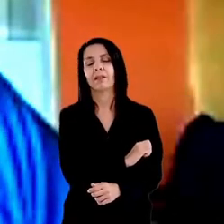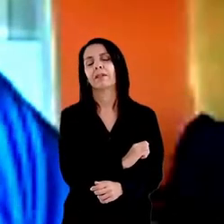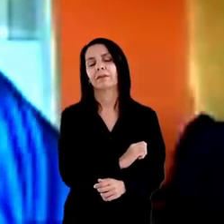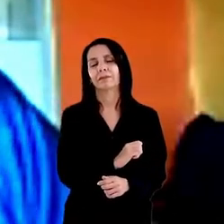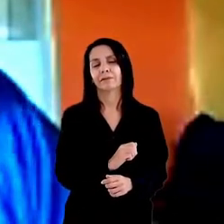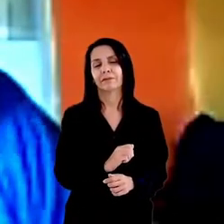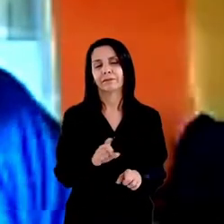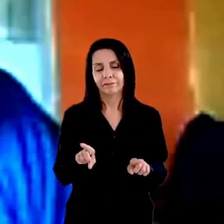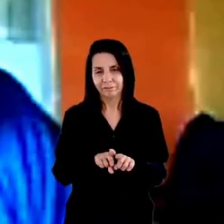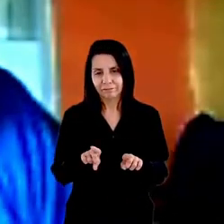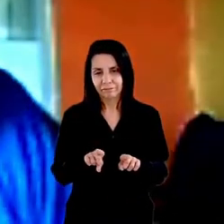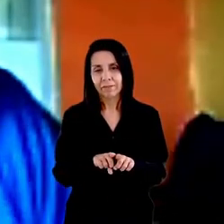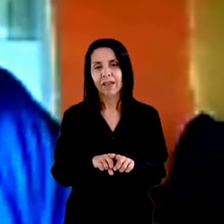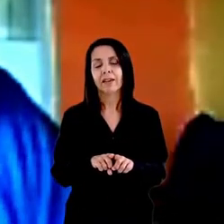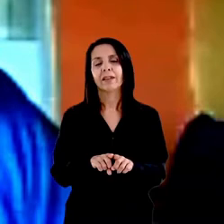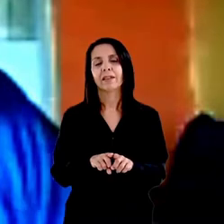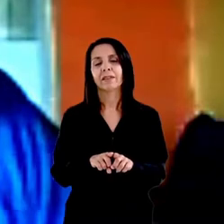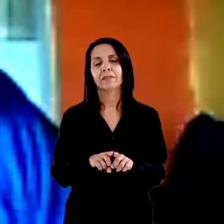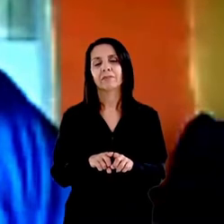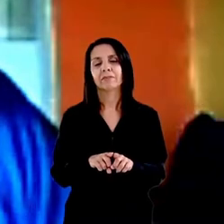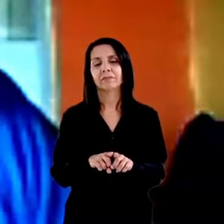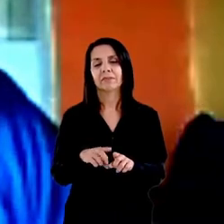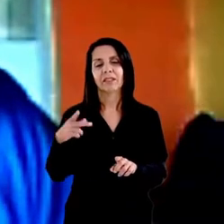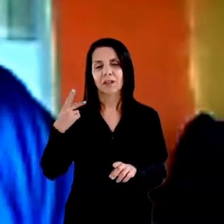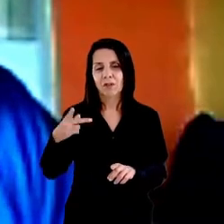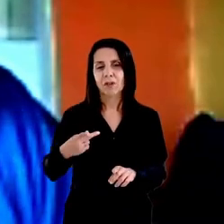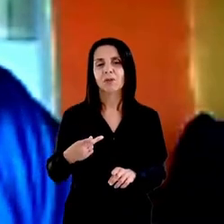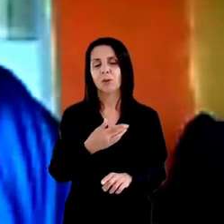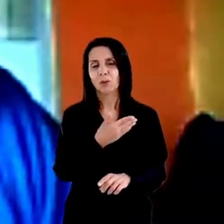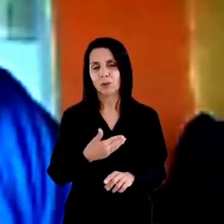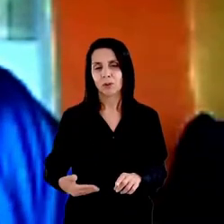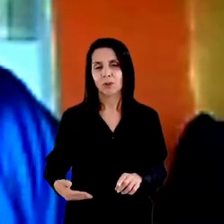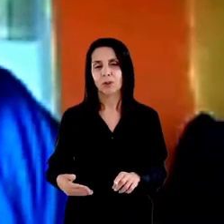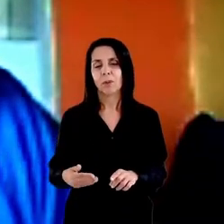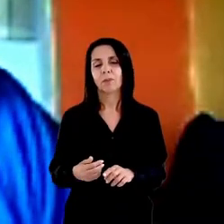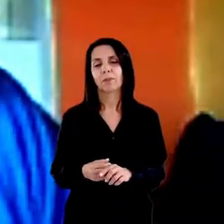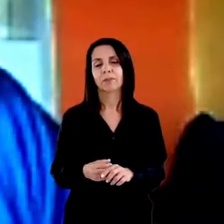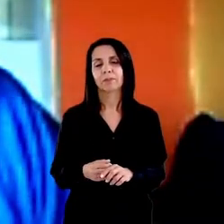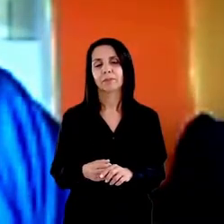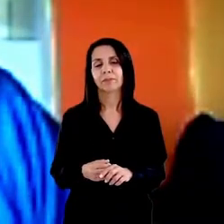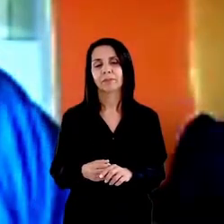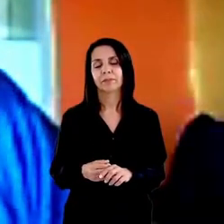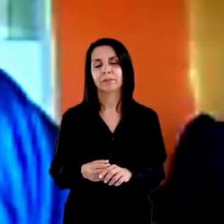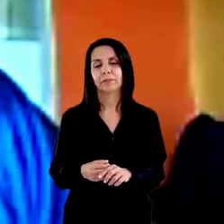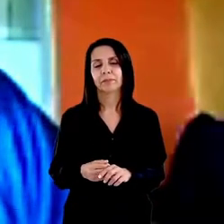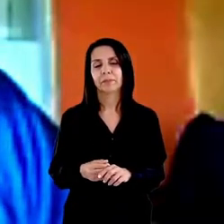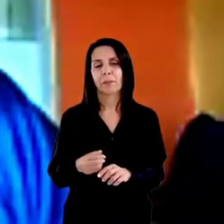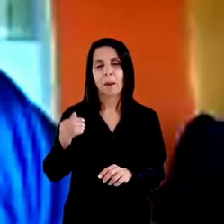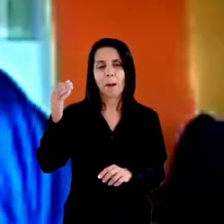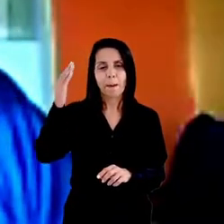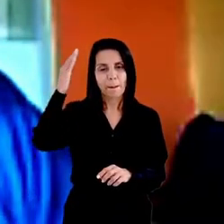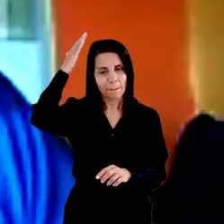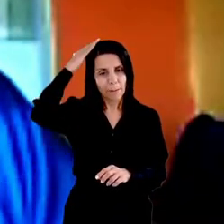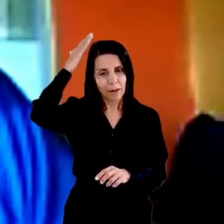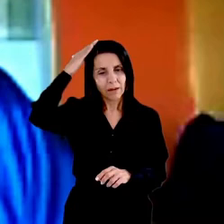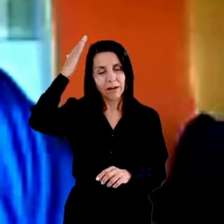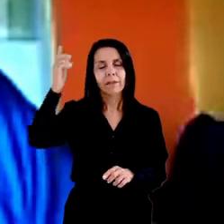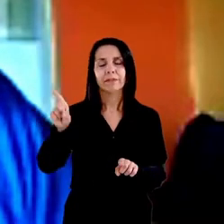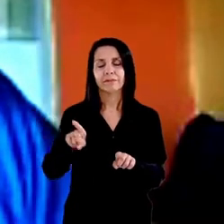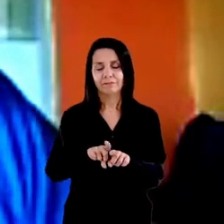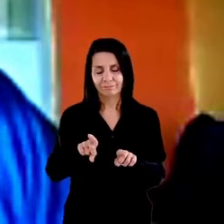da DPR do Rio de Janeiro defensores públicos mas nessa luta com a gente no Paraná o doutor Olímpio Souto Maior procurador-geral de justiça do estado